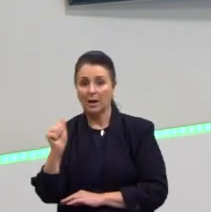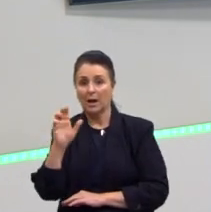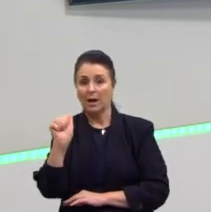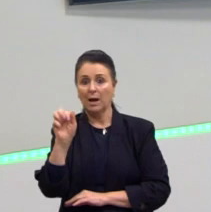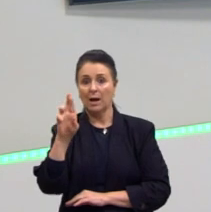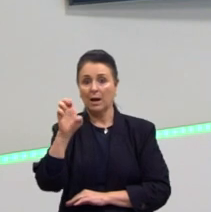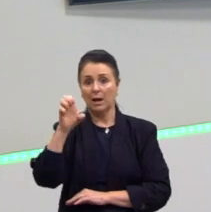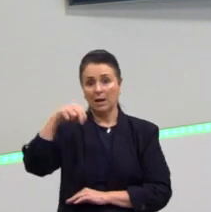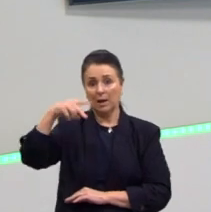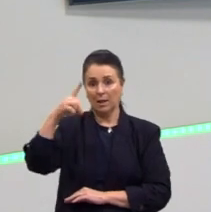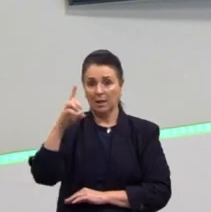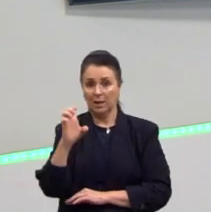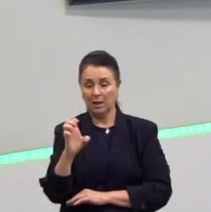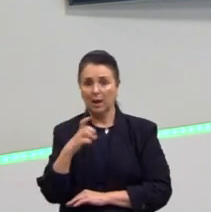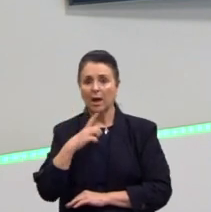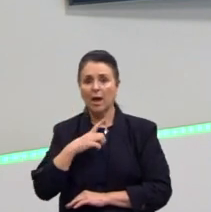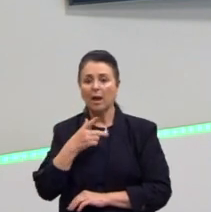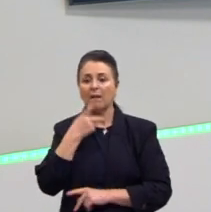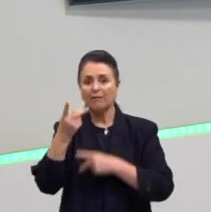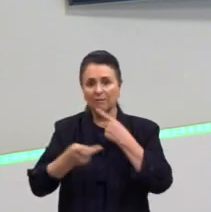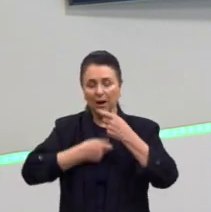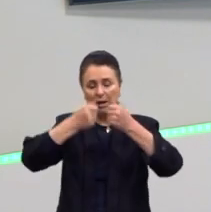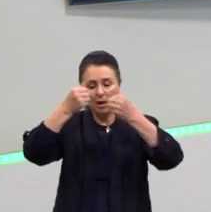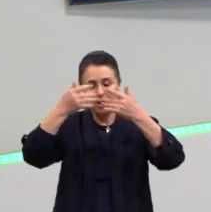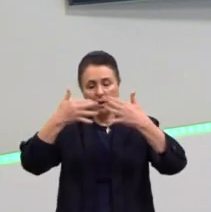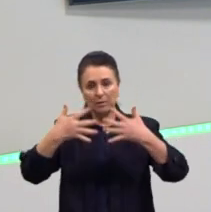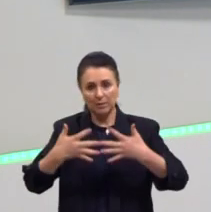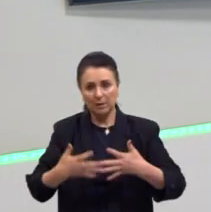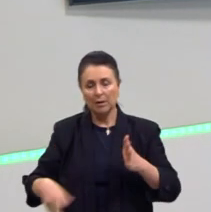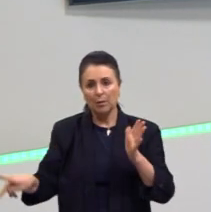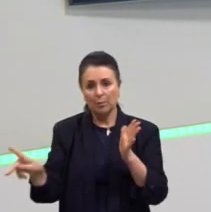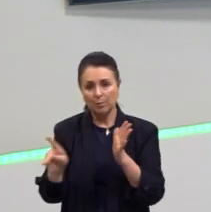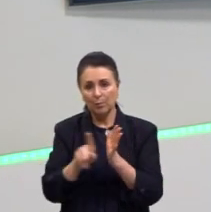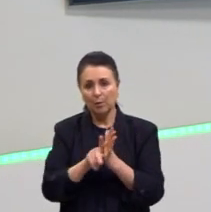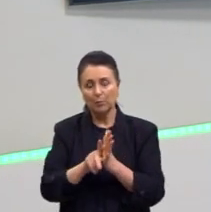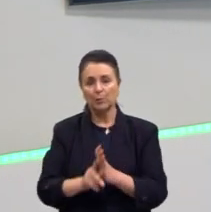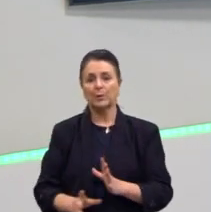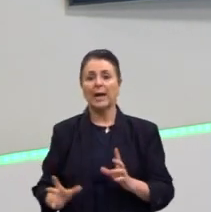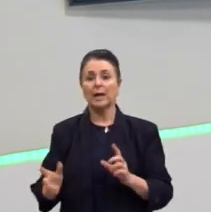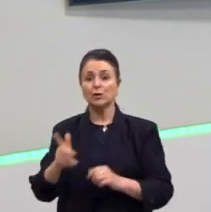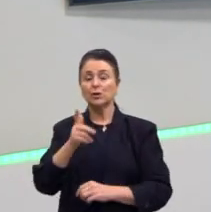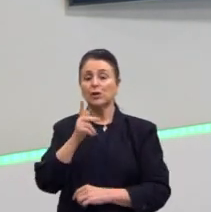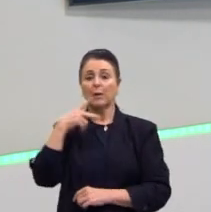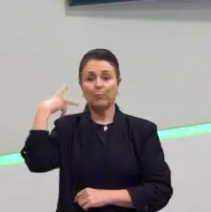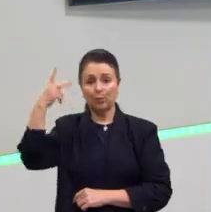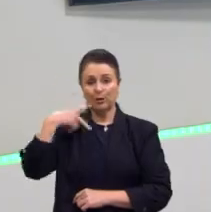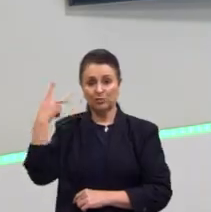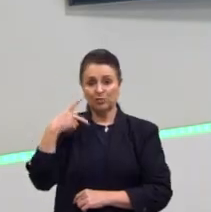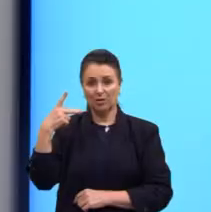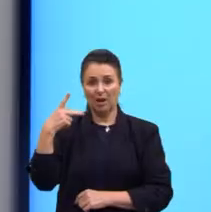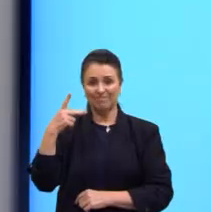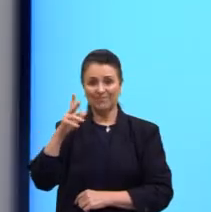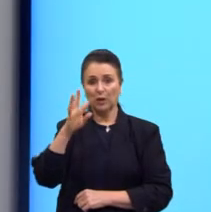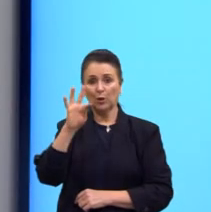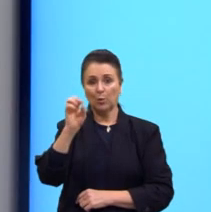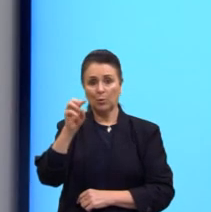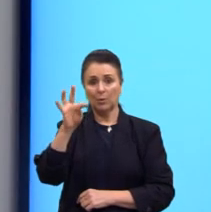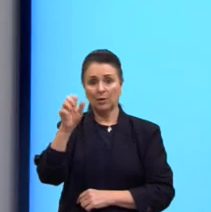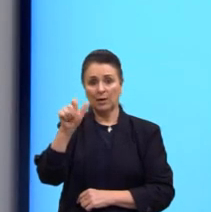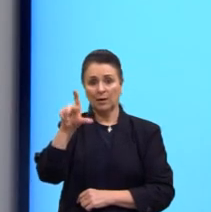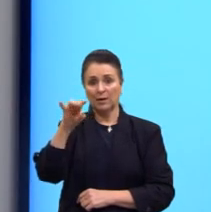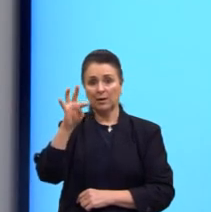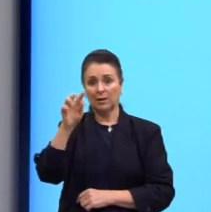isolamento. Isso é bem próprio dos regimes totalitários. Direcionar os respeitos às autoridades